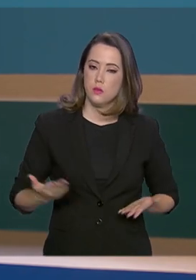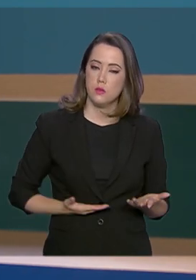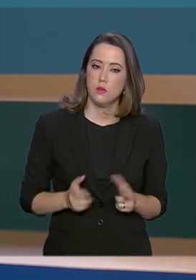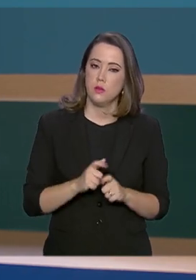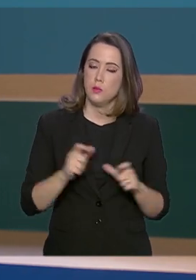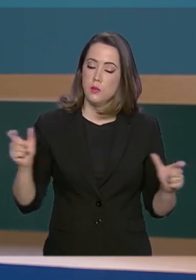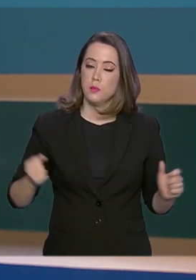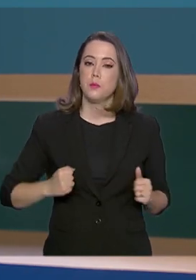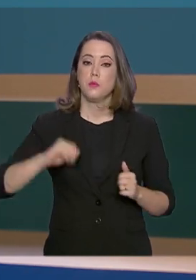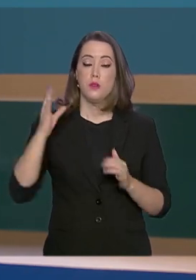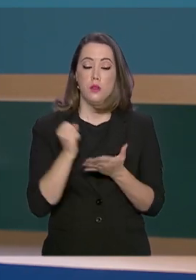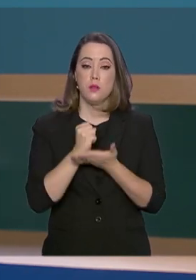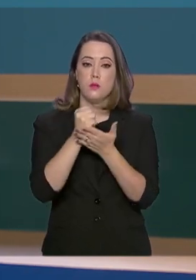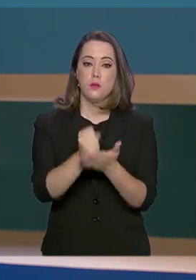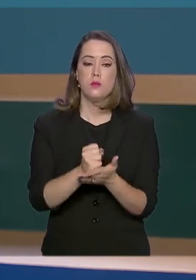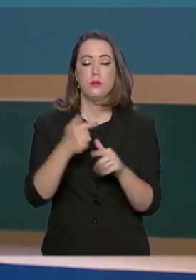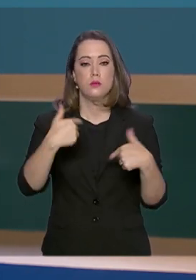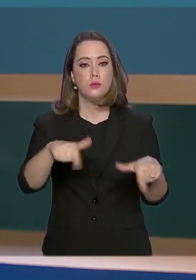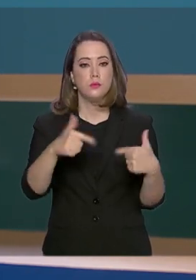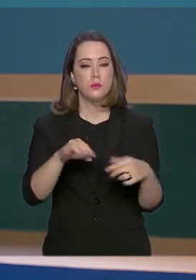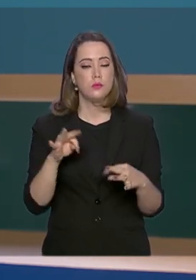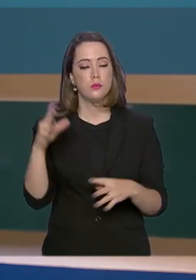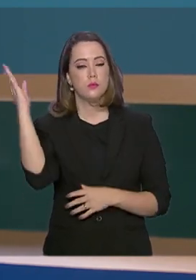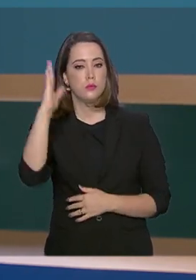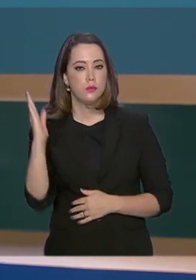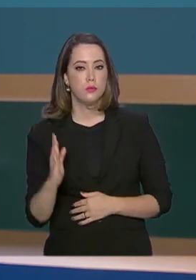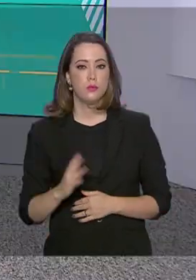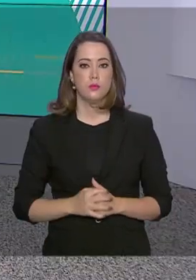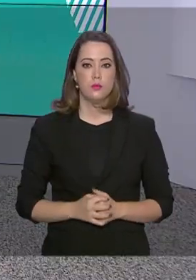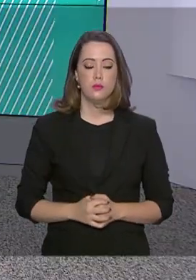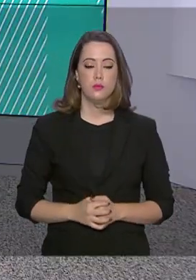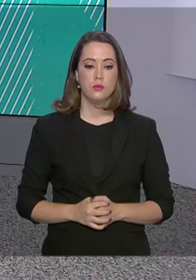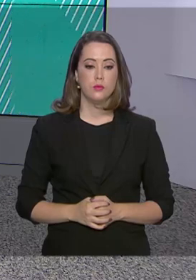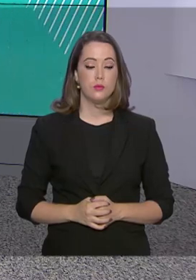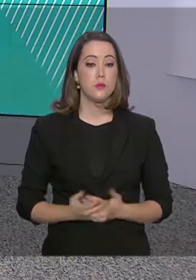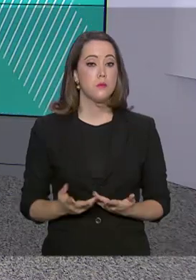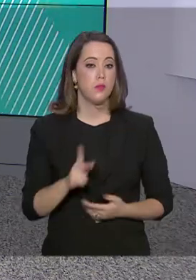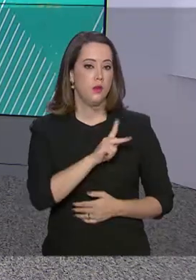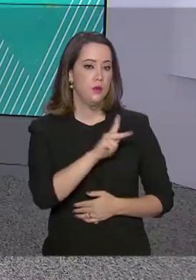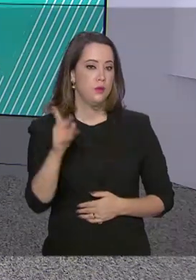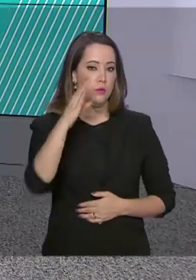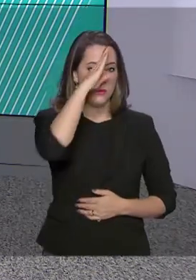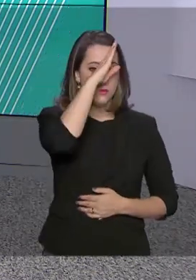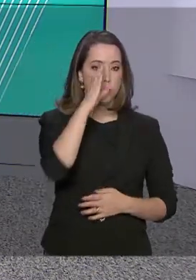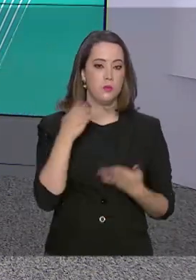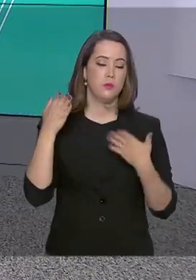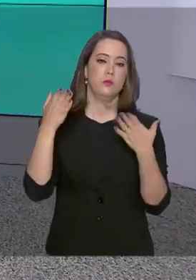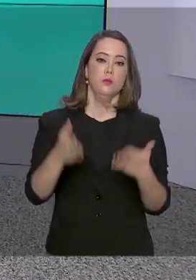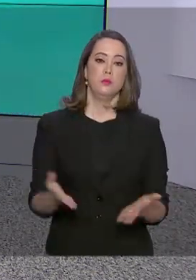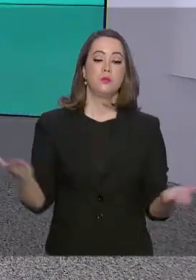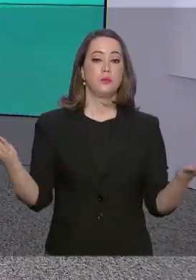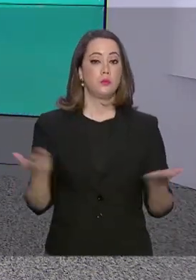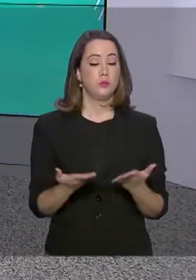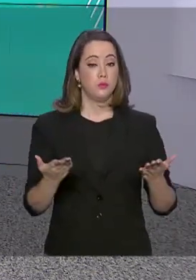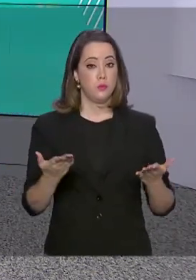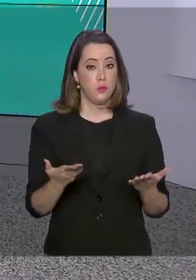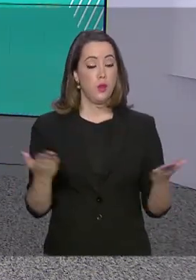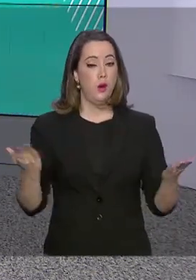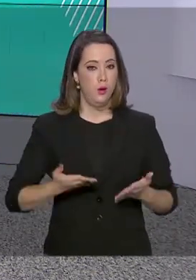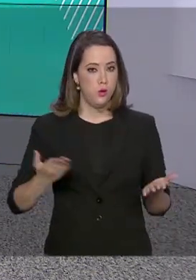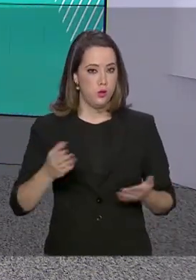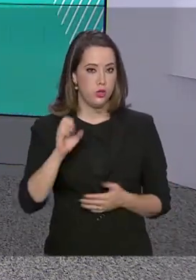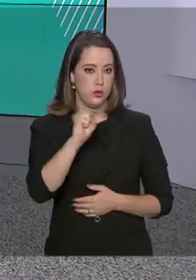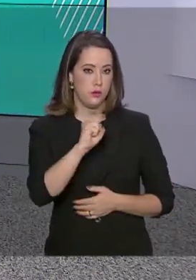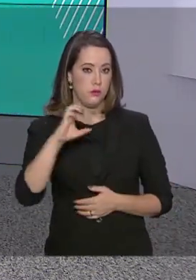o que abriu mais vagas de trabalho em todo o país no ano passado. O presidente Jair Bolsonaro participou hoje em Santa Catarina